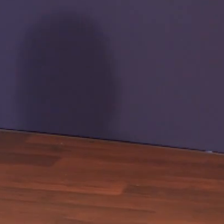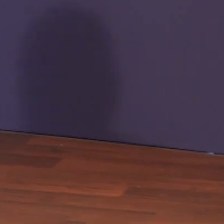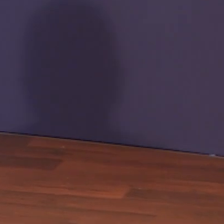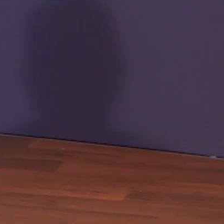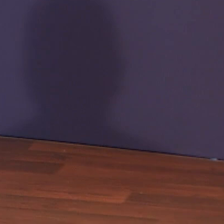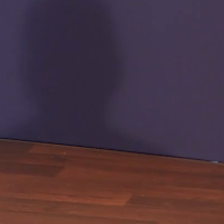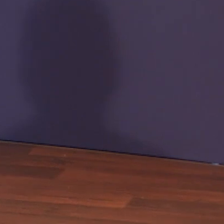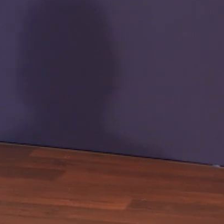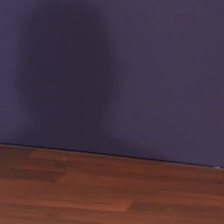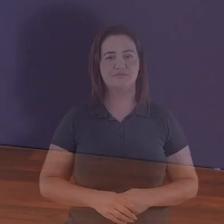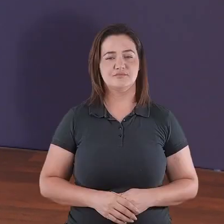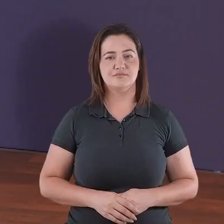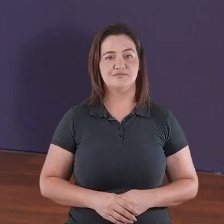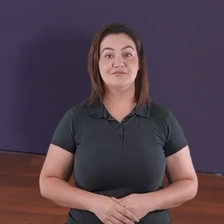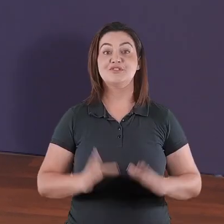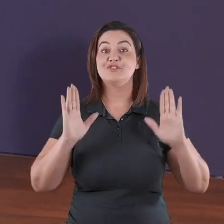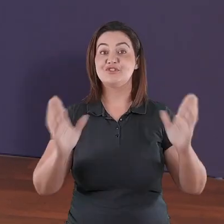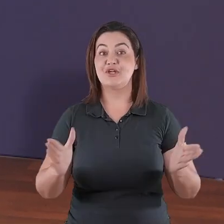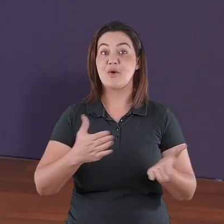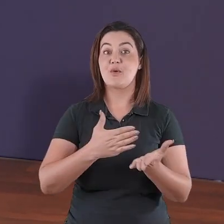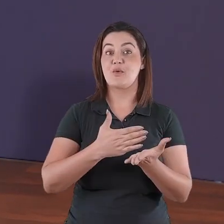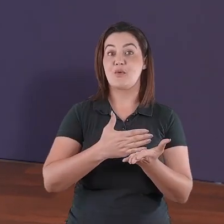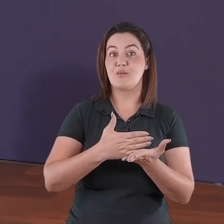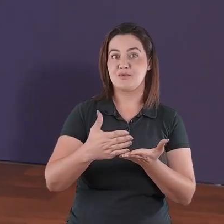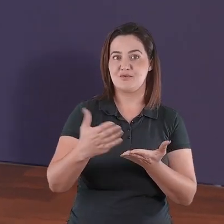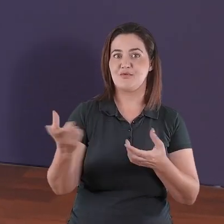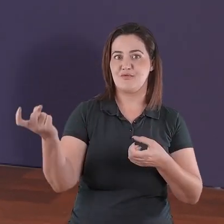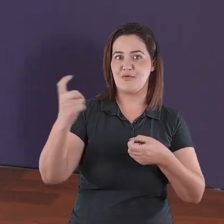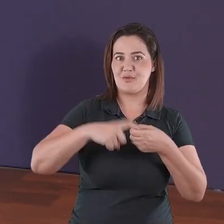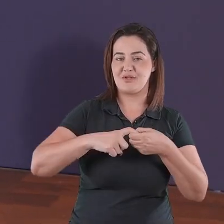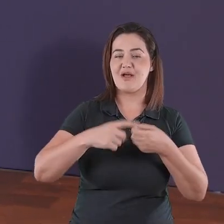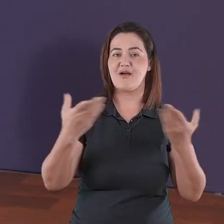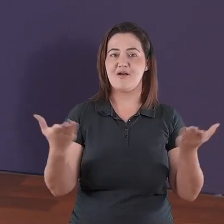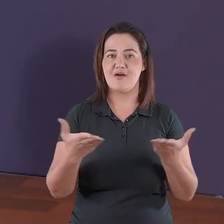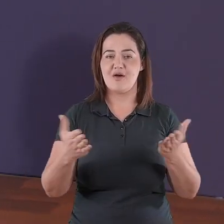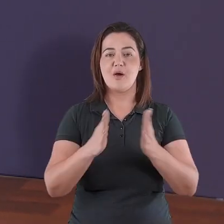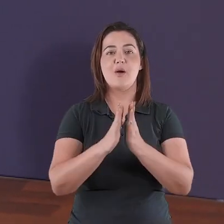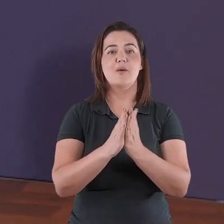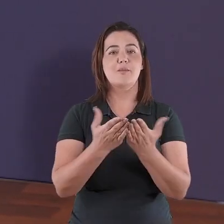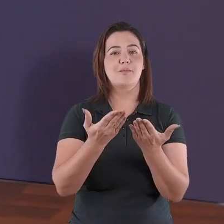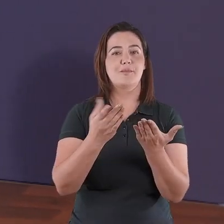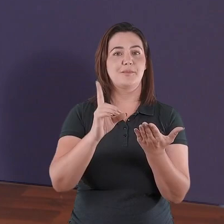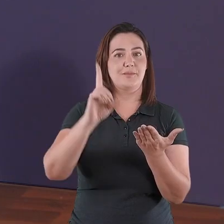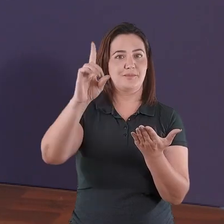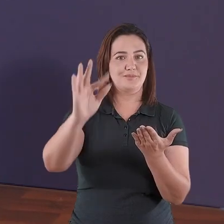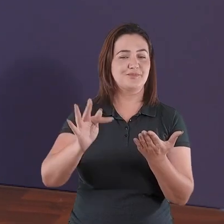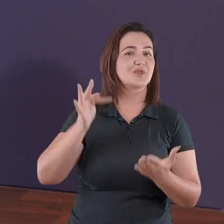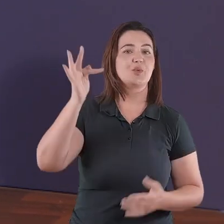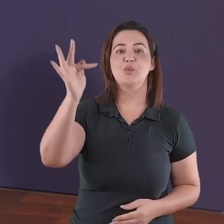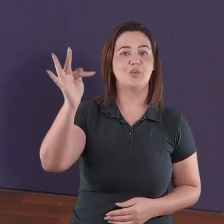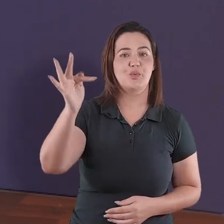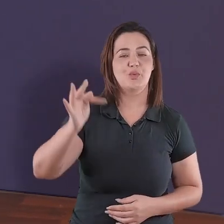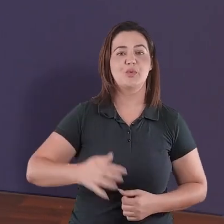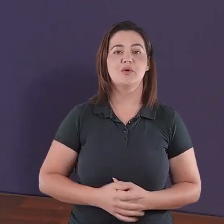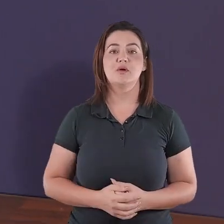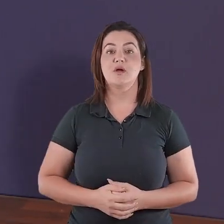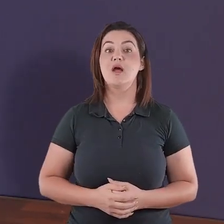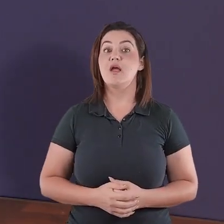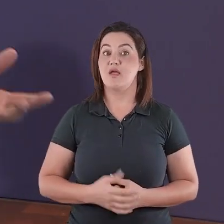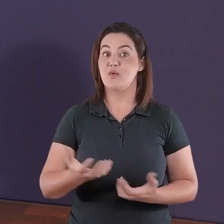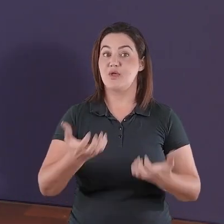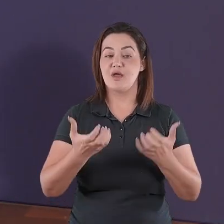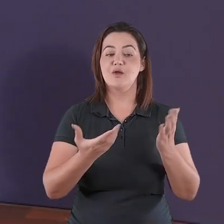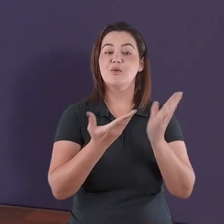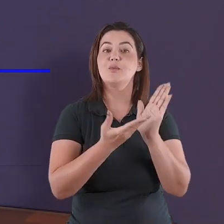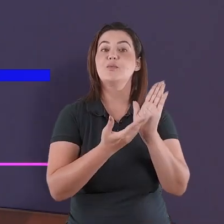Já estamos de volta com o programa Arena do Futuro. Eu tenho nas minhas mãos aqui um lançamento muito especial da Escola Bíblica,